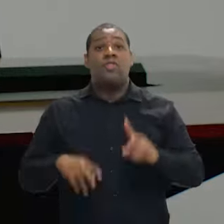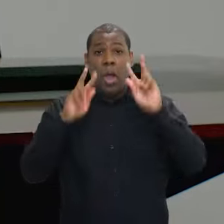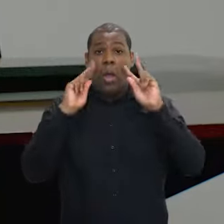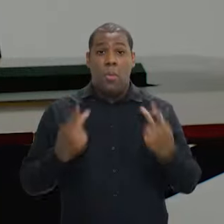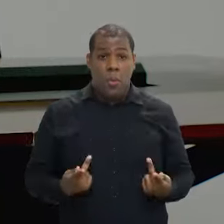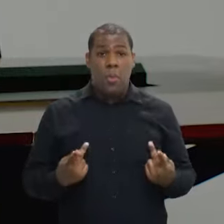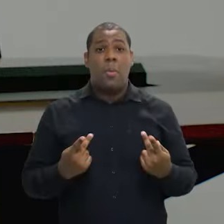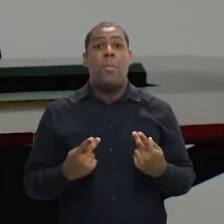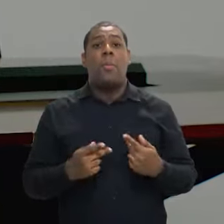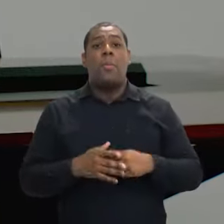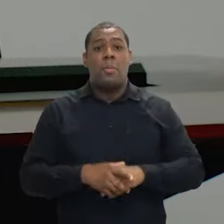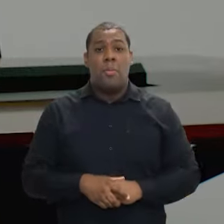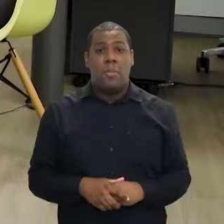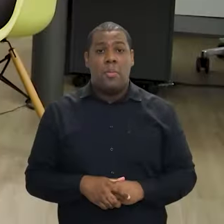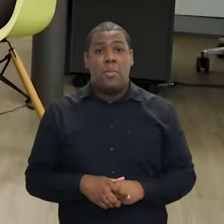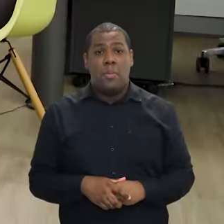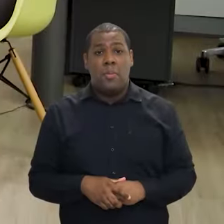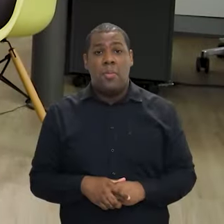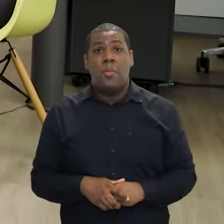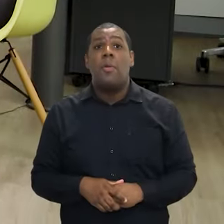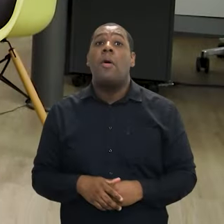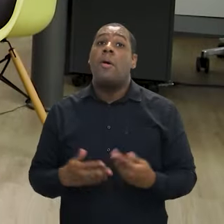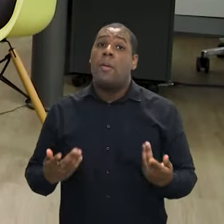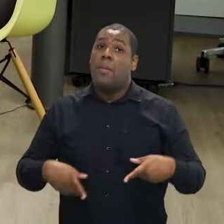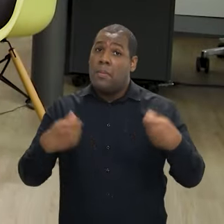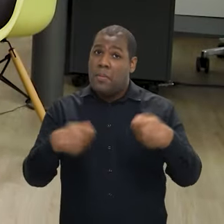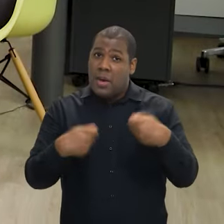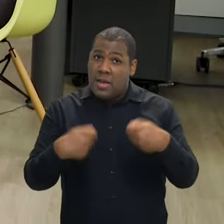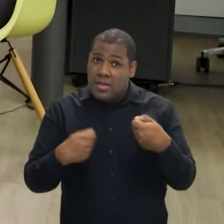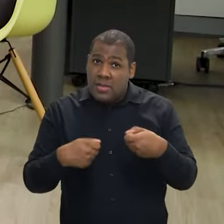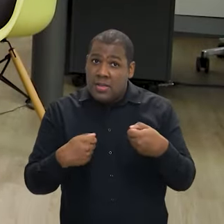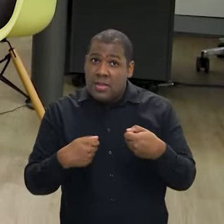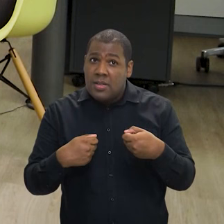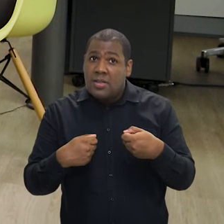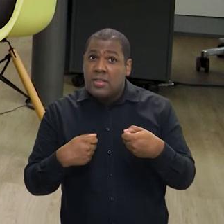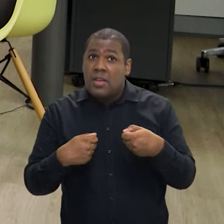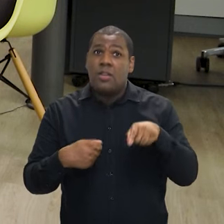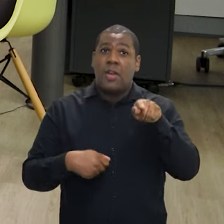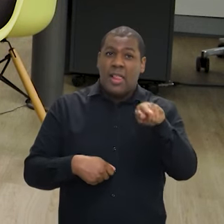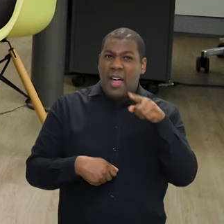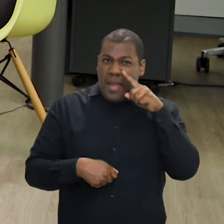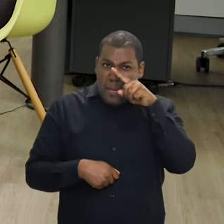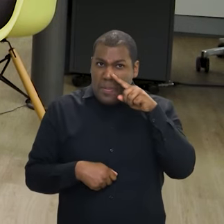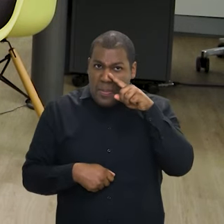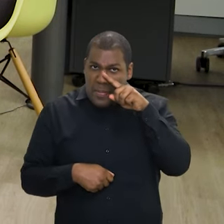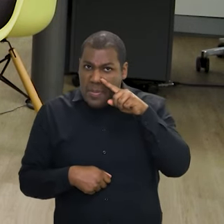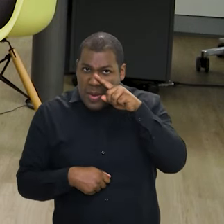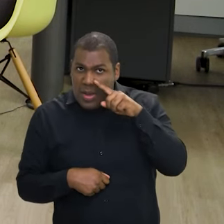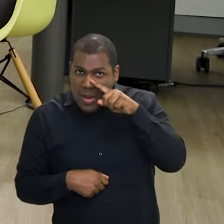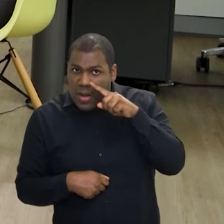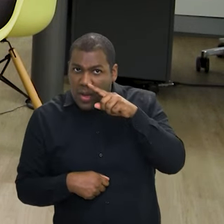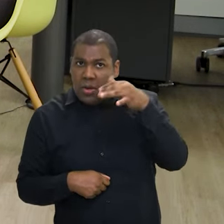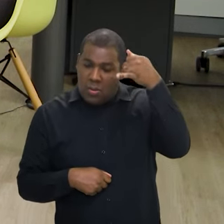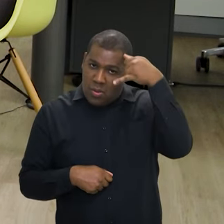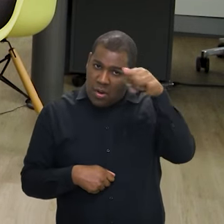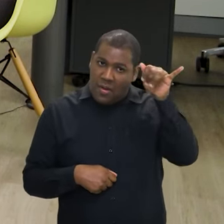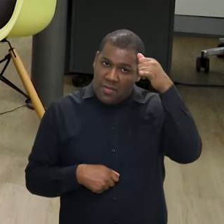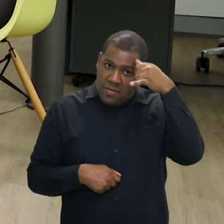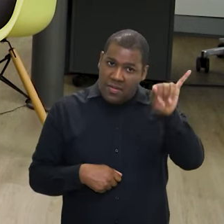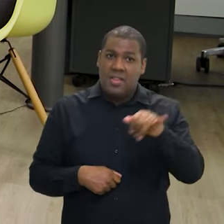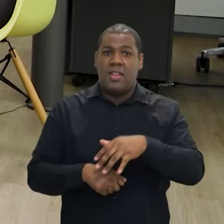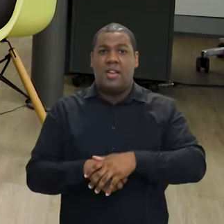direitos humanos, trabalhem melhor a questão da gestão de risco que estão efetivamente